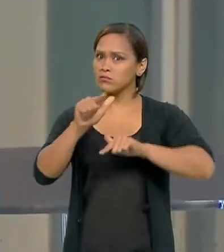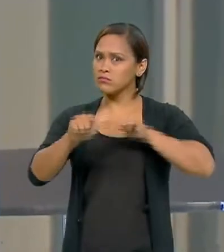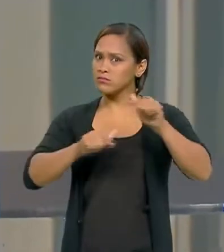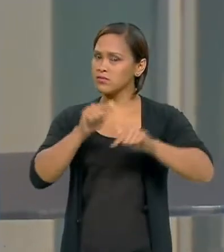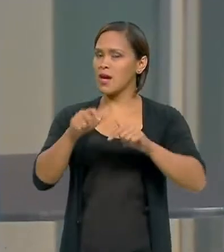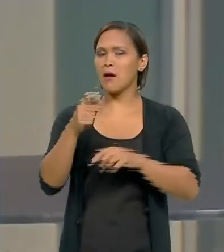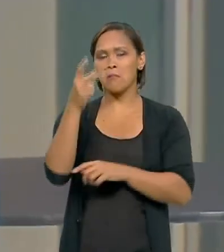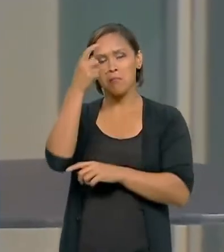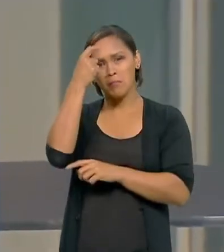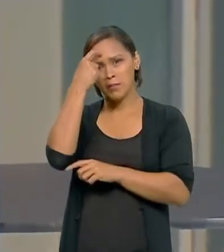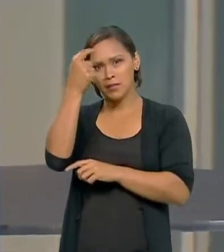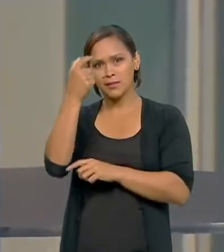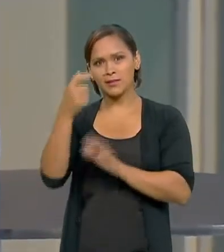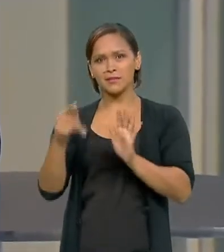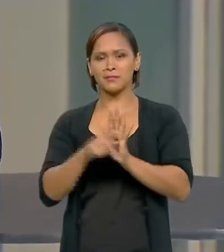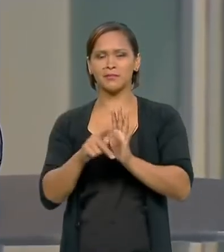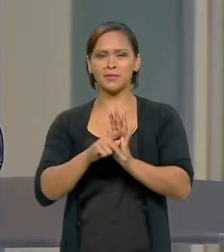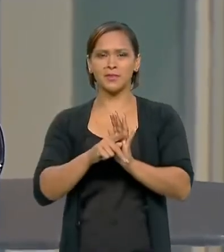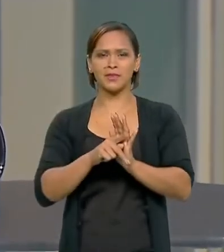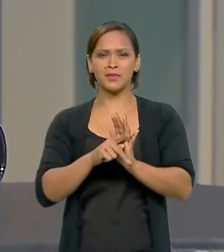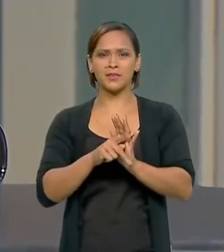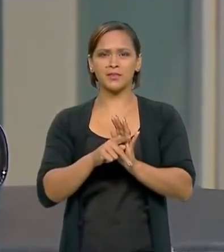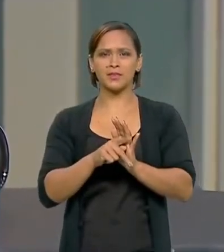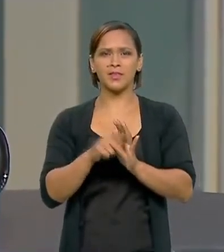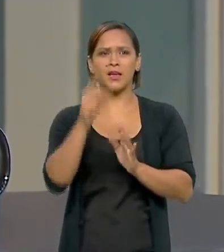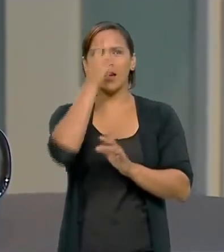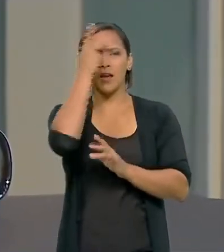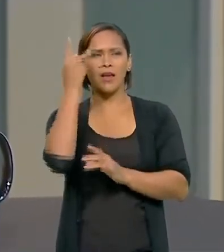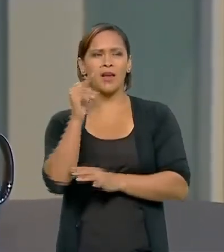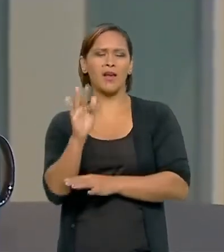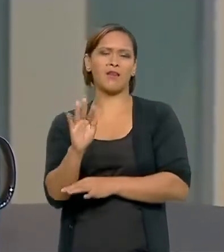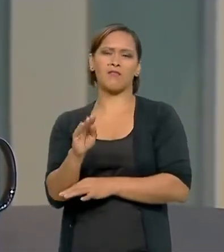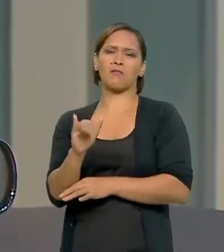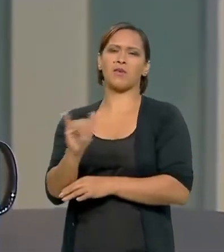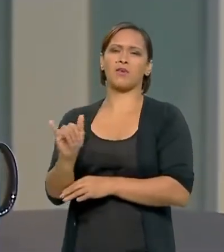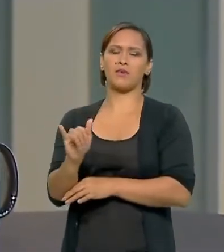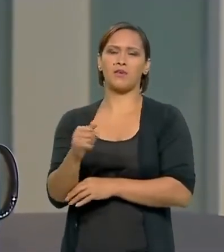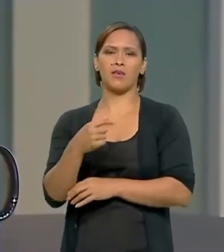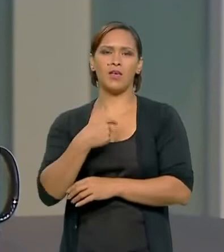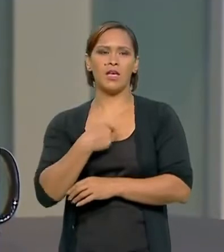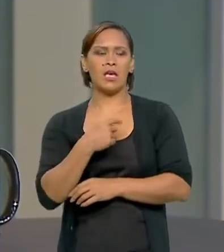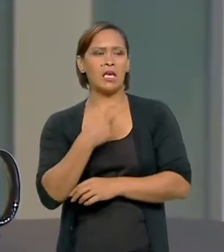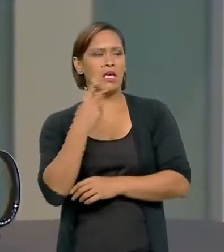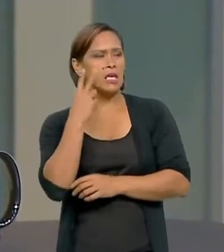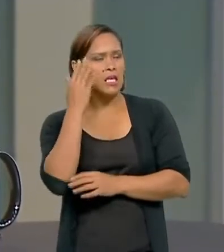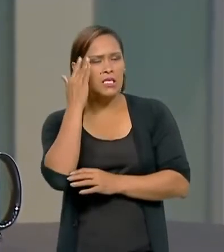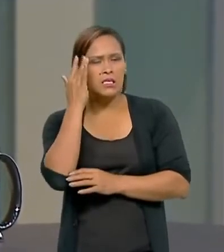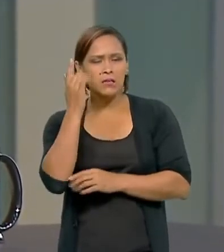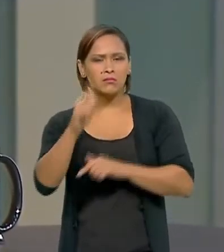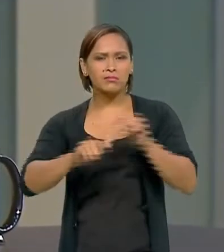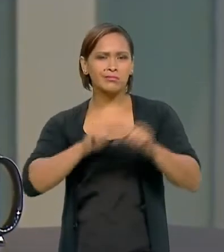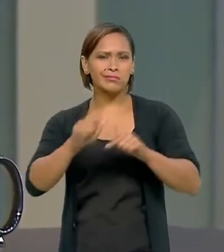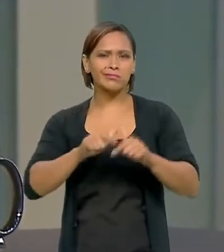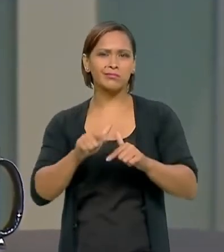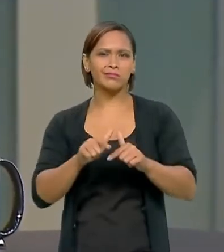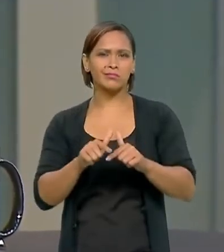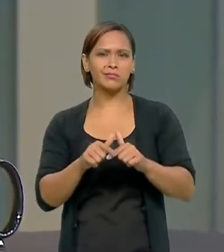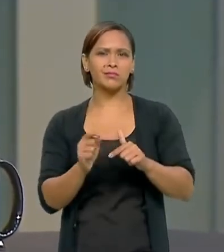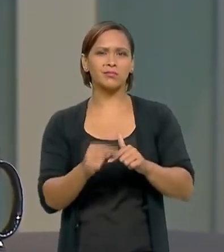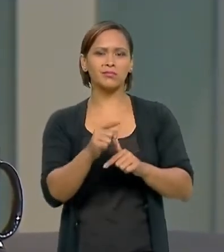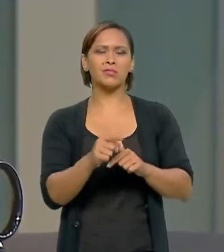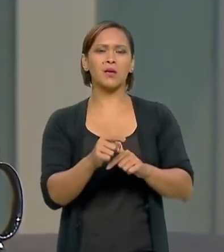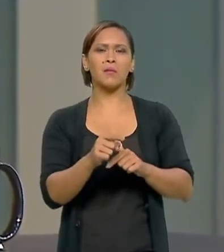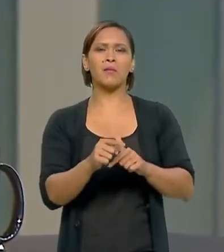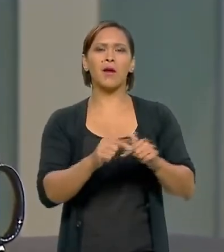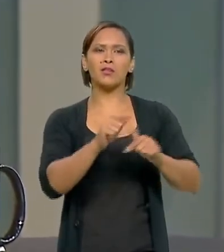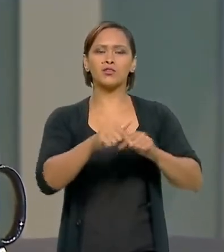de inteligência ninguém sabe o trabalho do FBI ninguém sabe o trabalho do serviço de